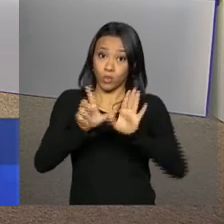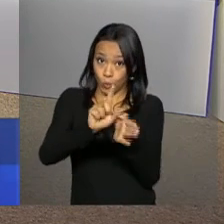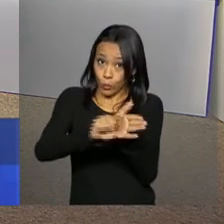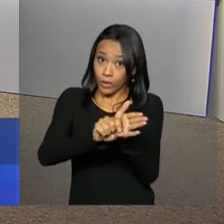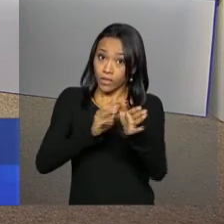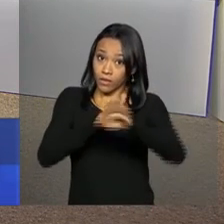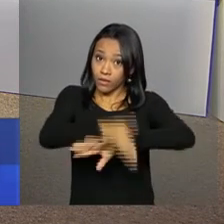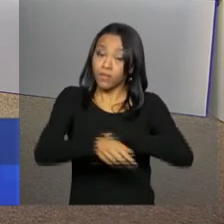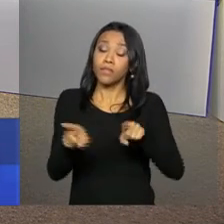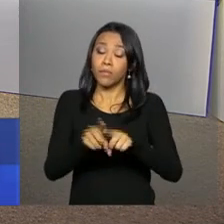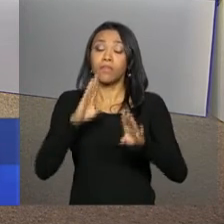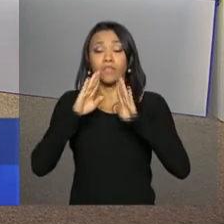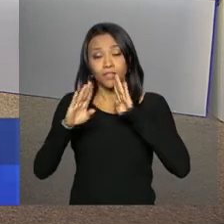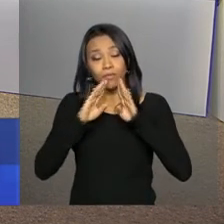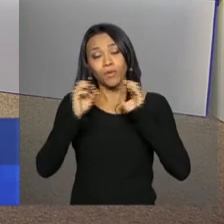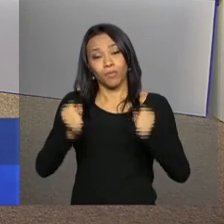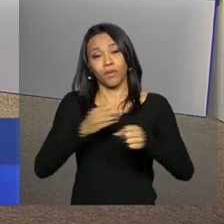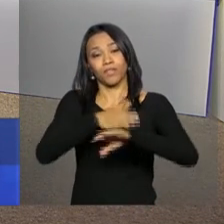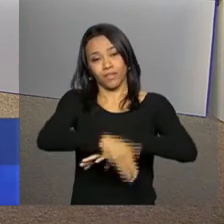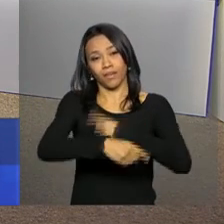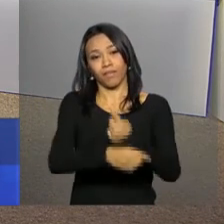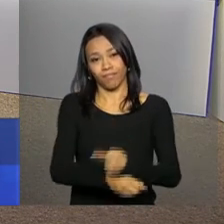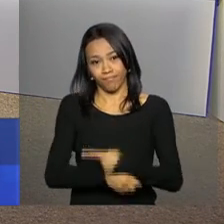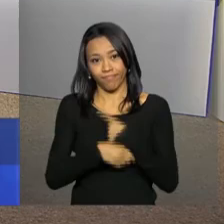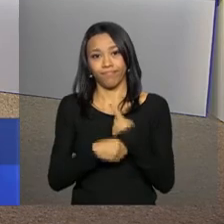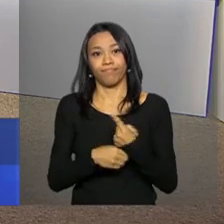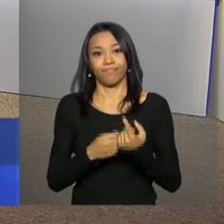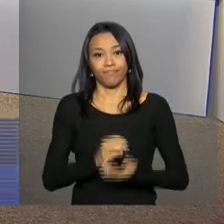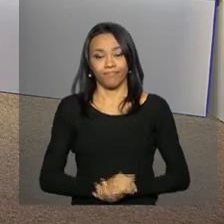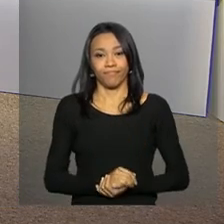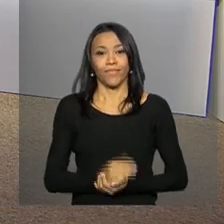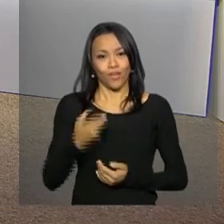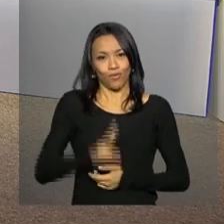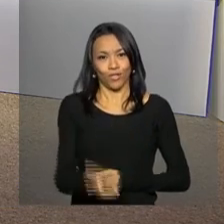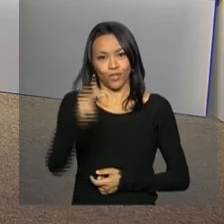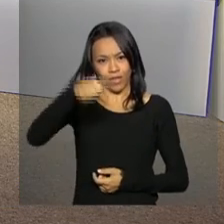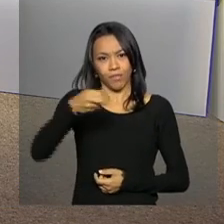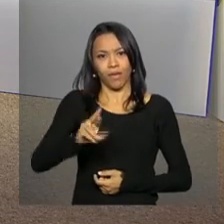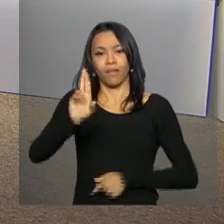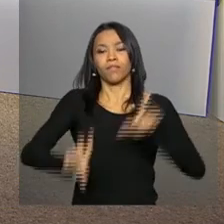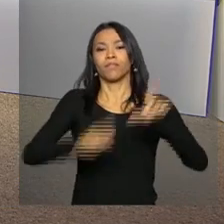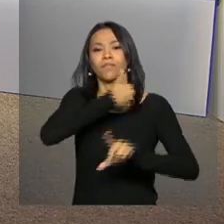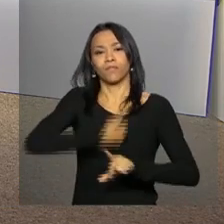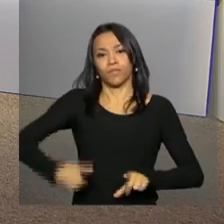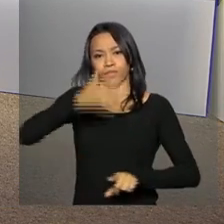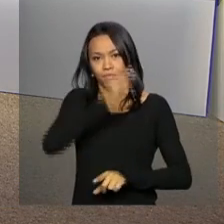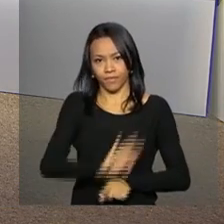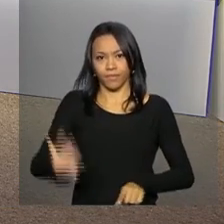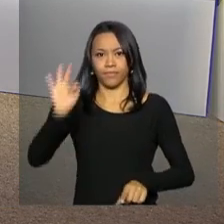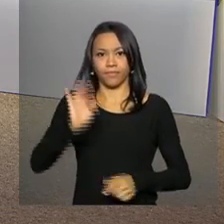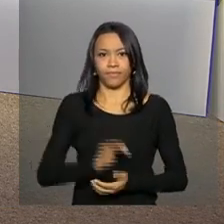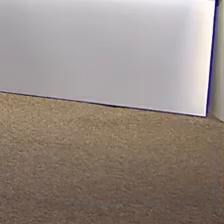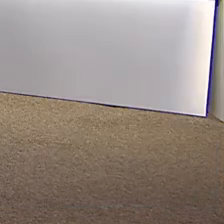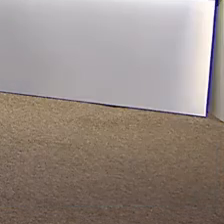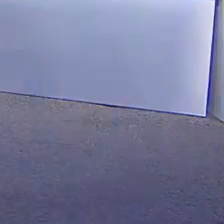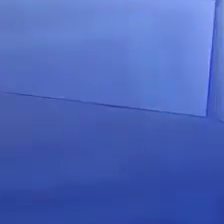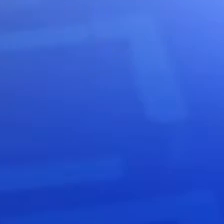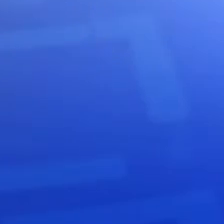tvnbr e facebook.com.br tvnbr. Continue com a gente, NBR, a TV do Governo Federal.